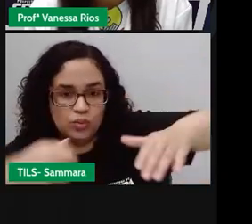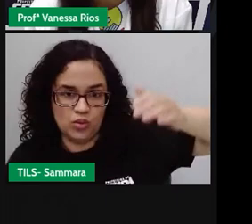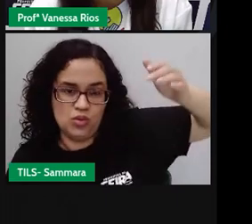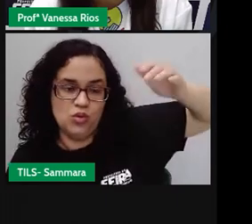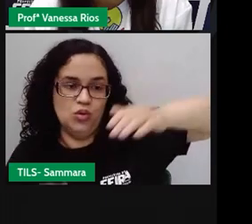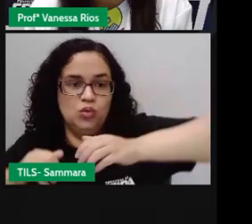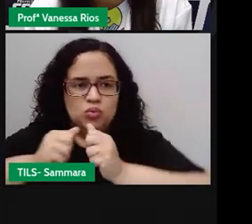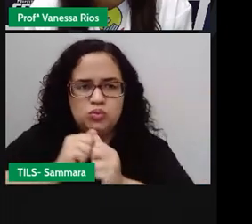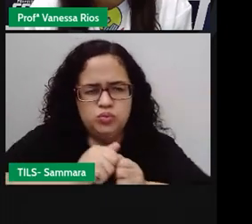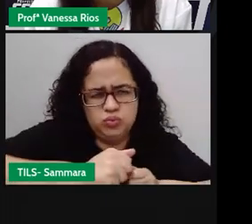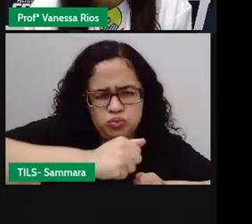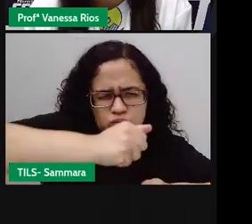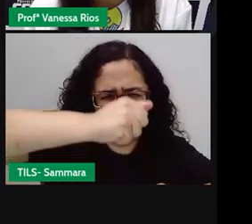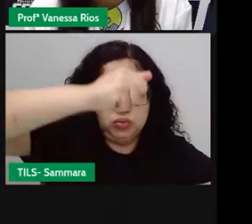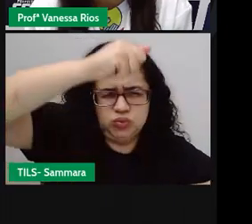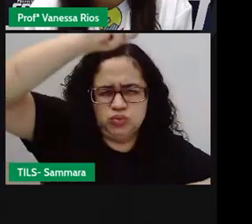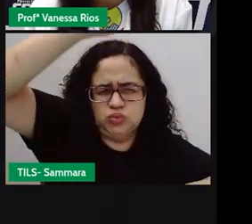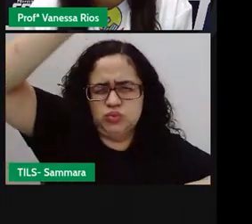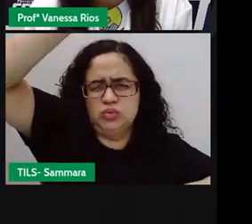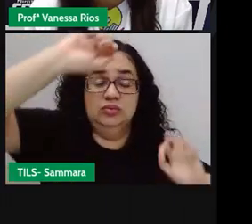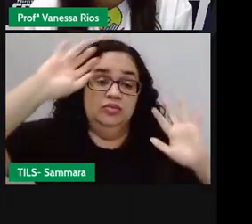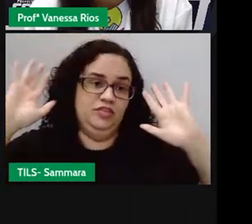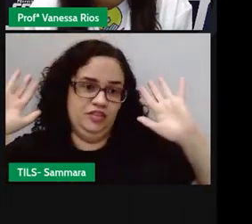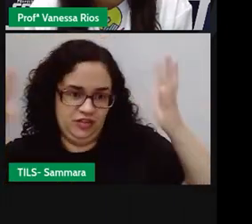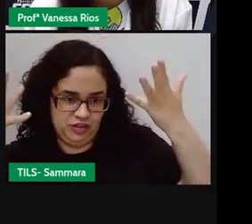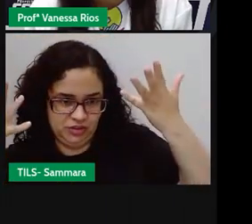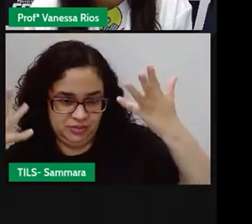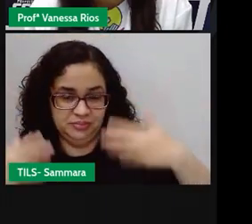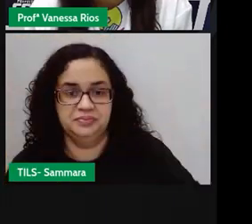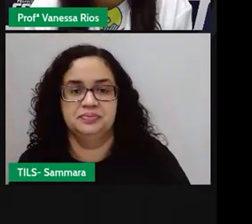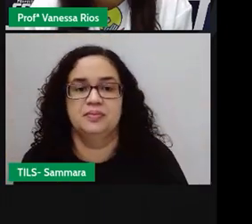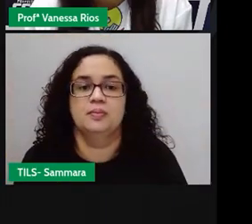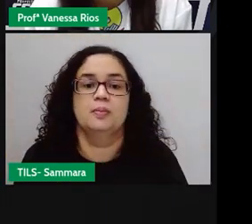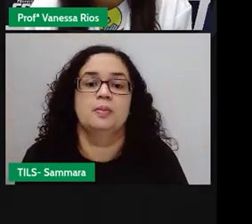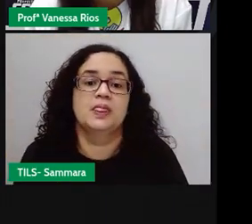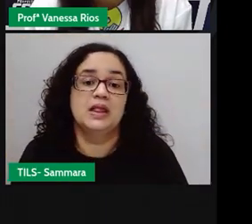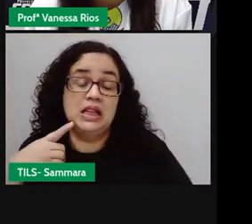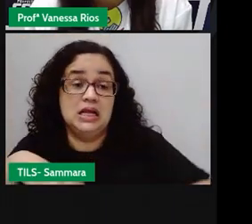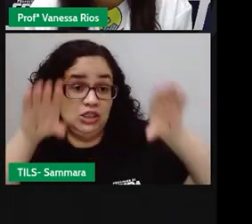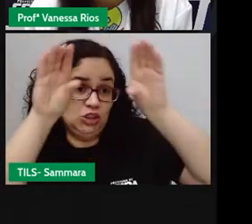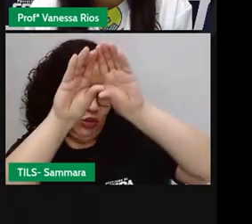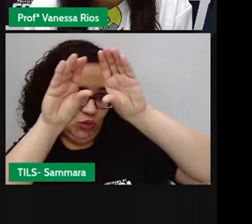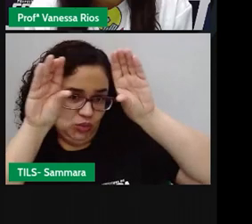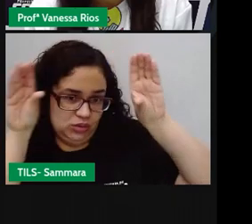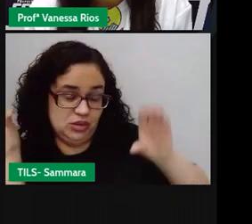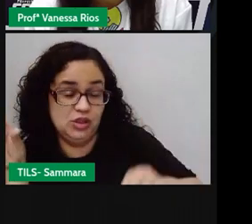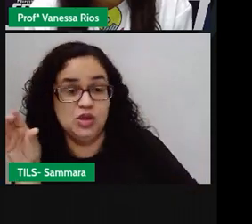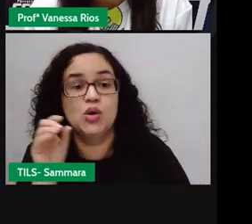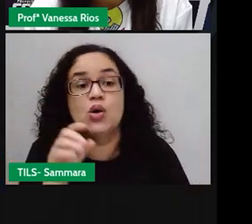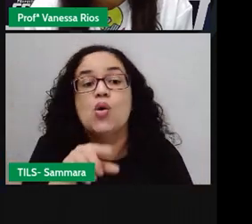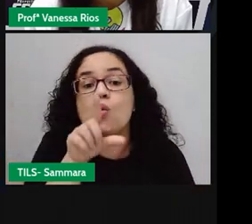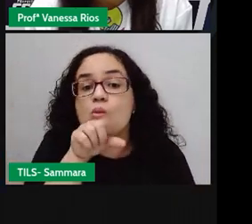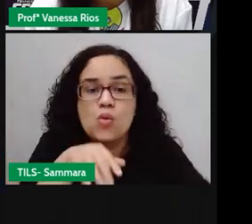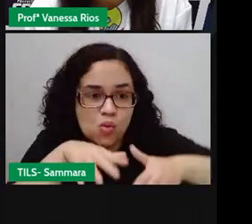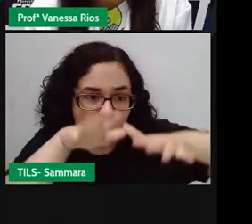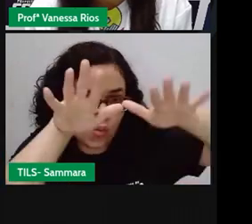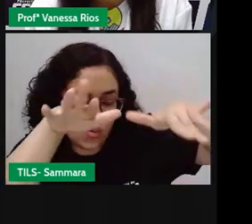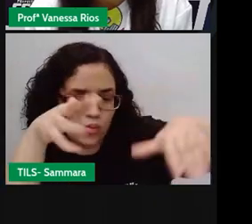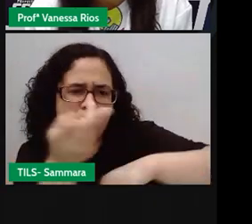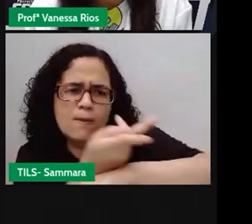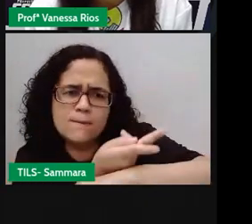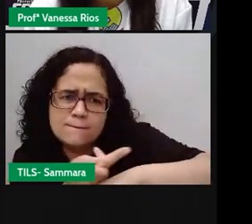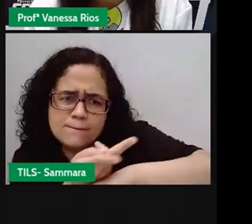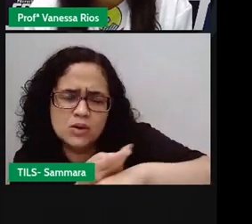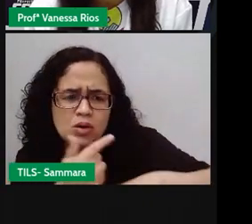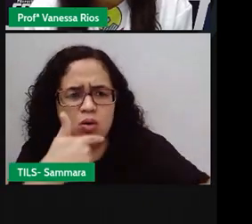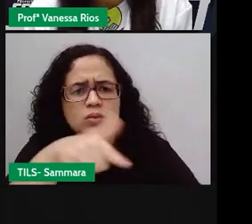a tiracolo e bateu asas para o céu. Chegando ao céu, o urubu arriou a viola num canto e